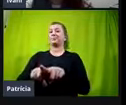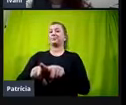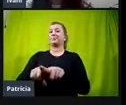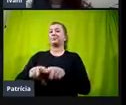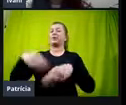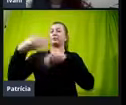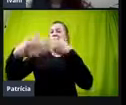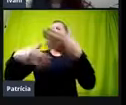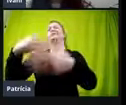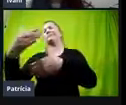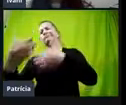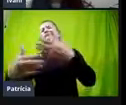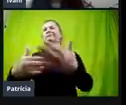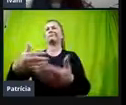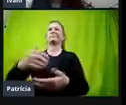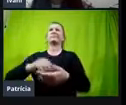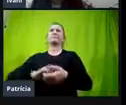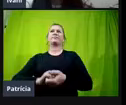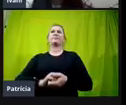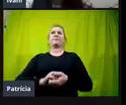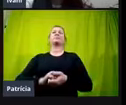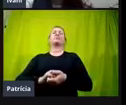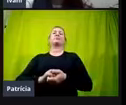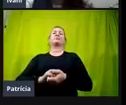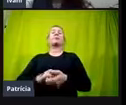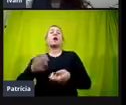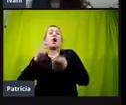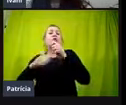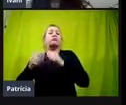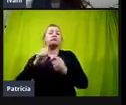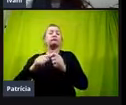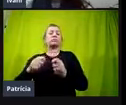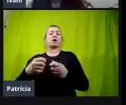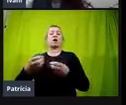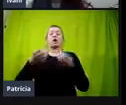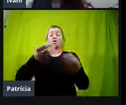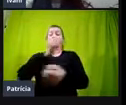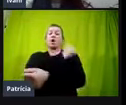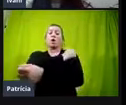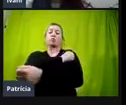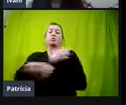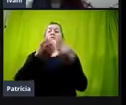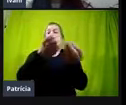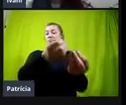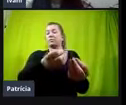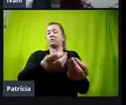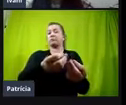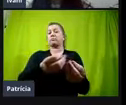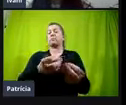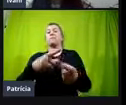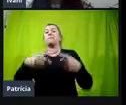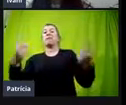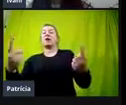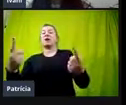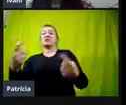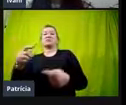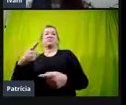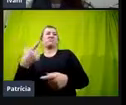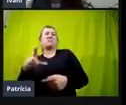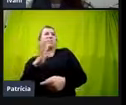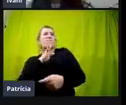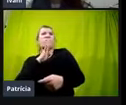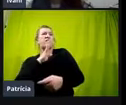licitatórios. E aí, esse menino recebeu esse recurso, só que esse menino não tinha, ele não conhecia esse recurso,